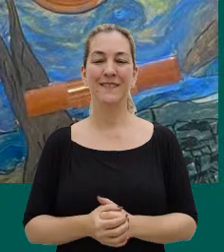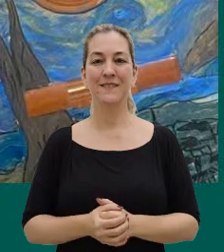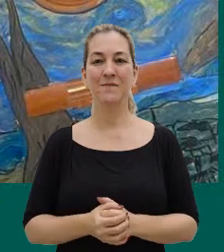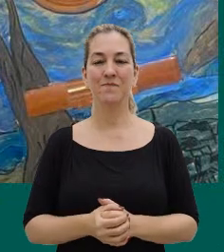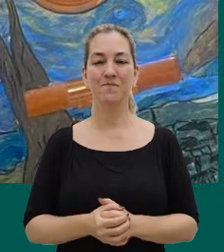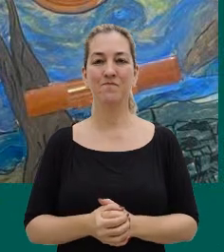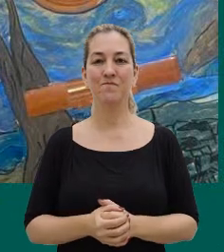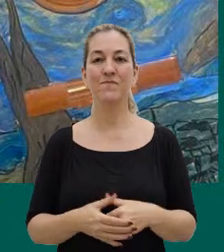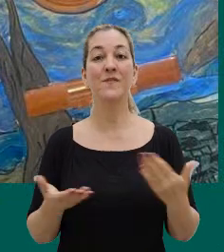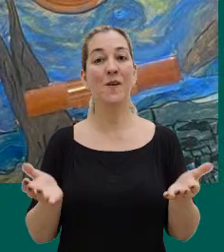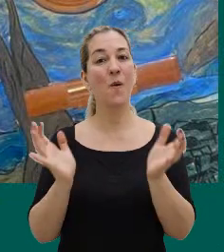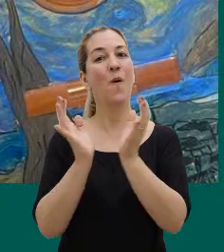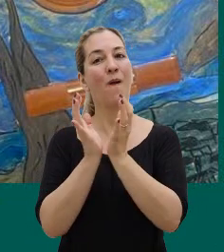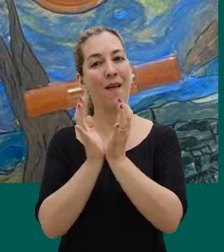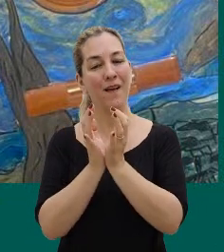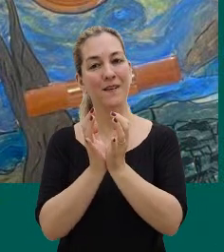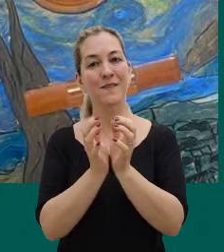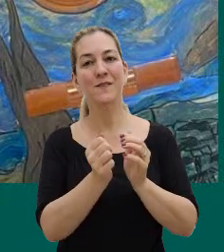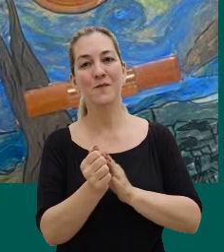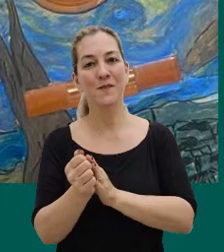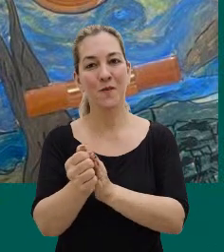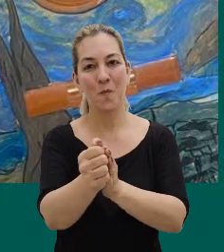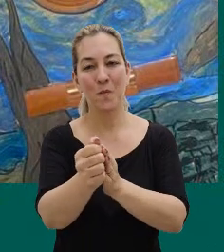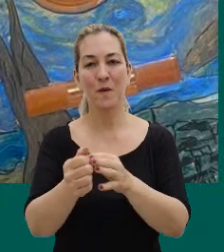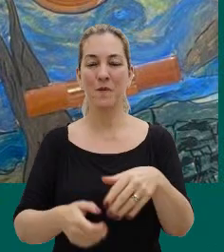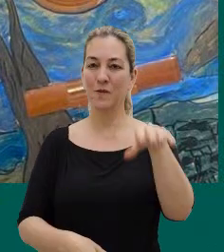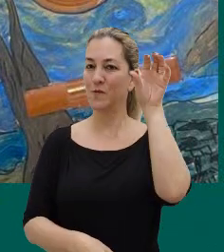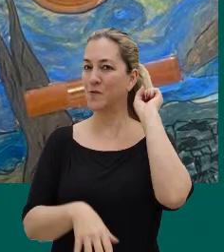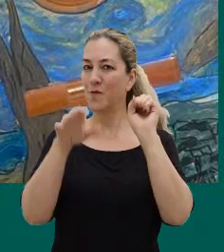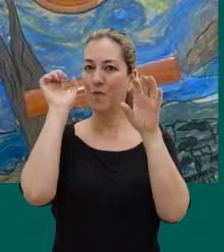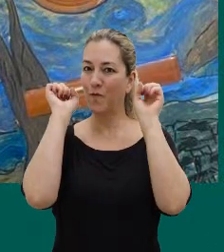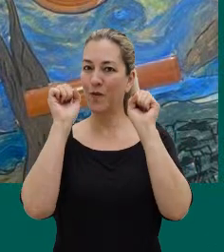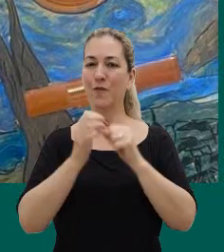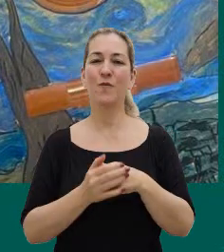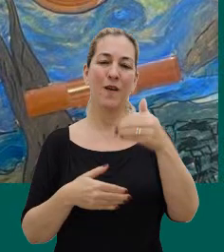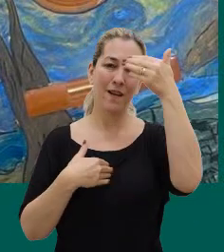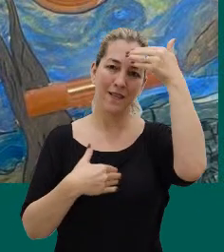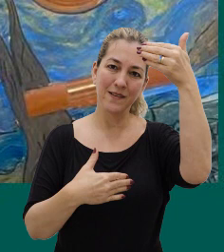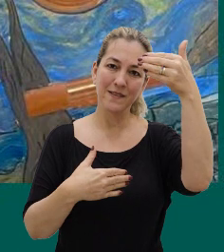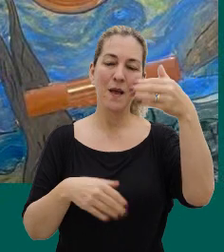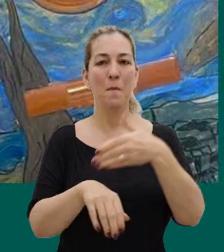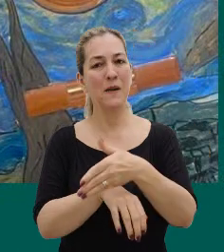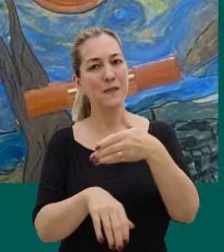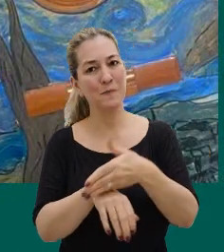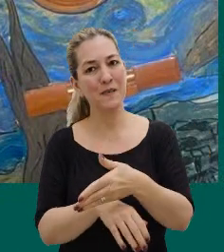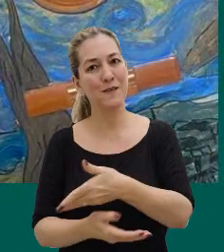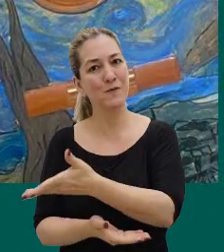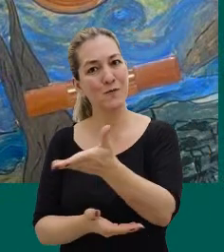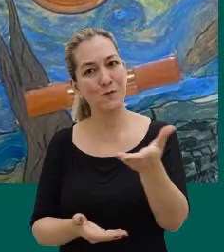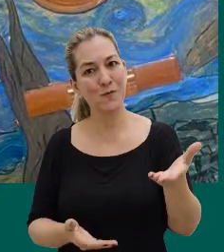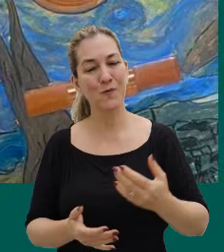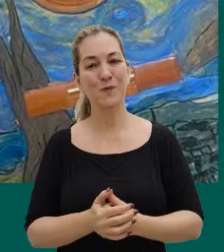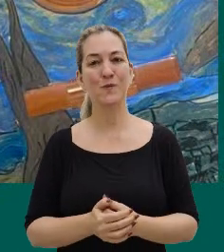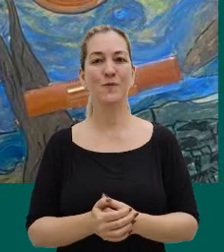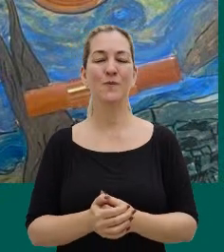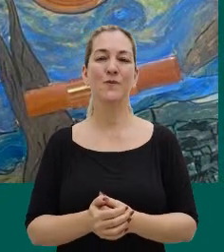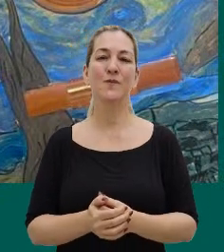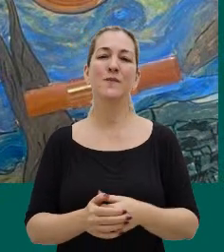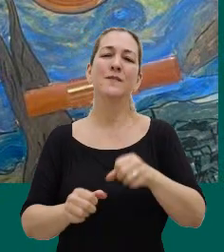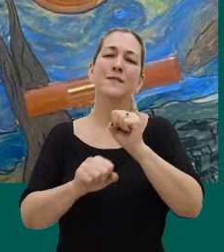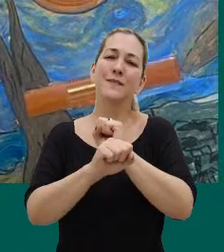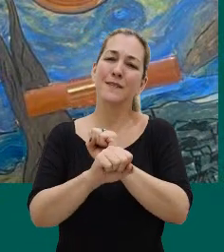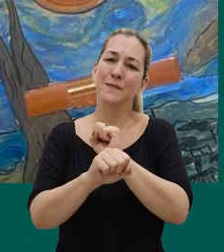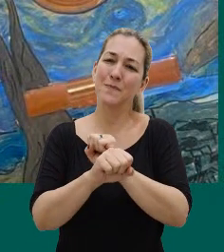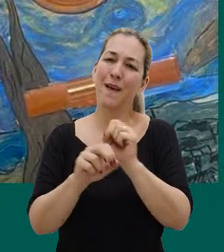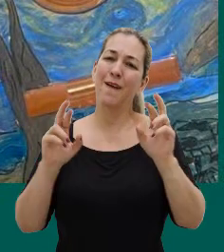Então, gente, aí, colegas que estão nos acompanhando, nos ouvindo, gostaríamos de agradecer a presença de todo mundo, espero que um pouco,